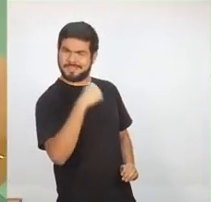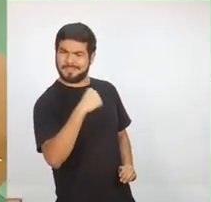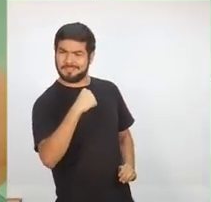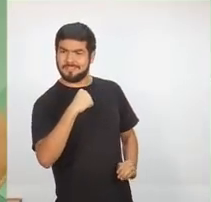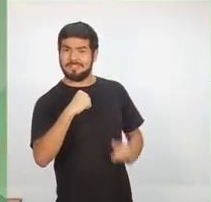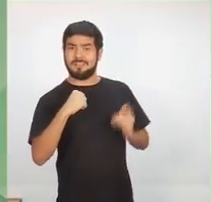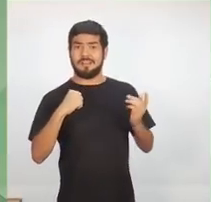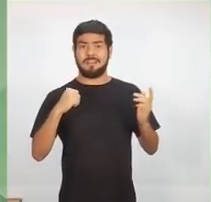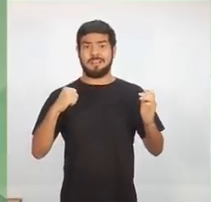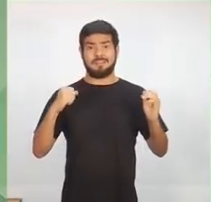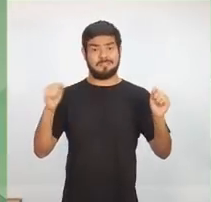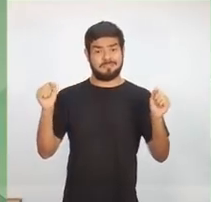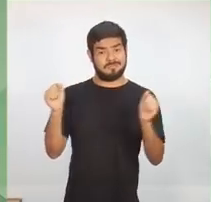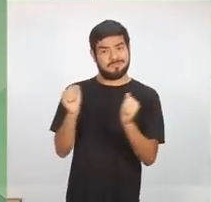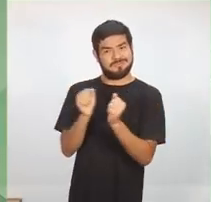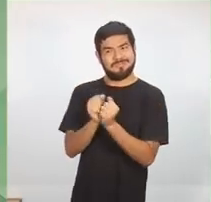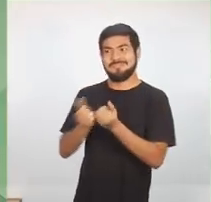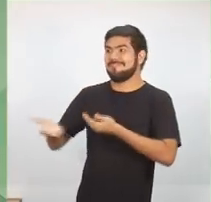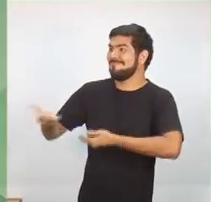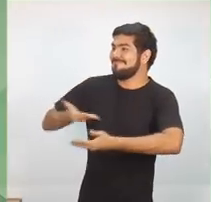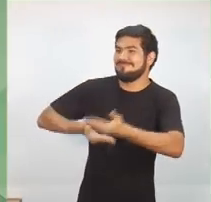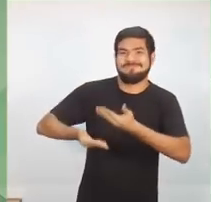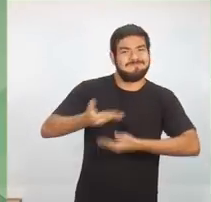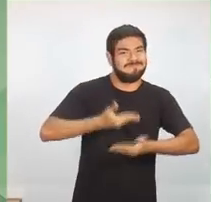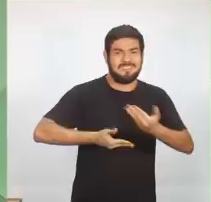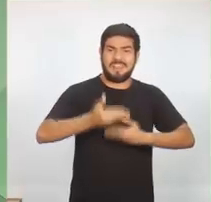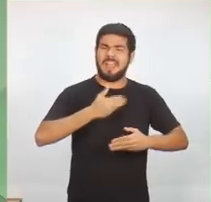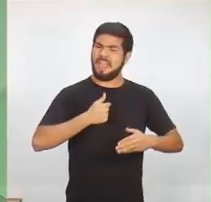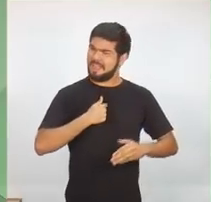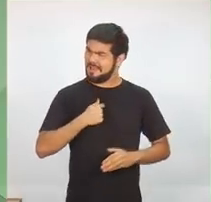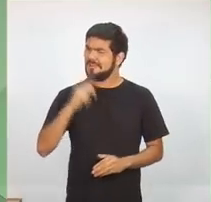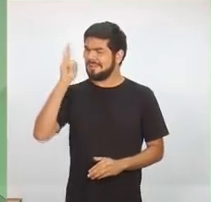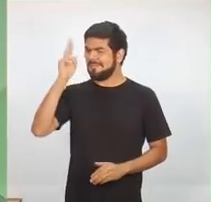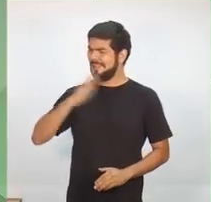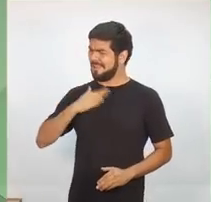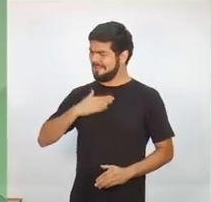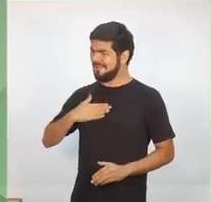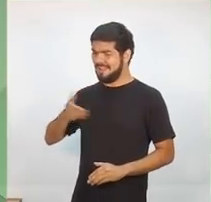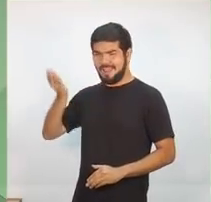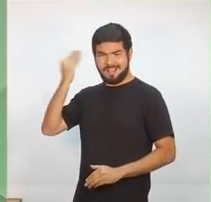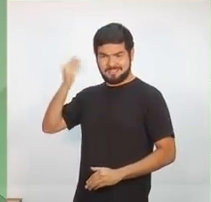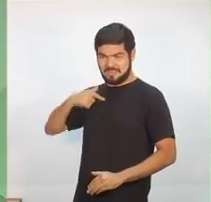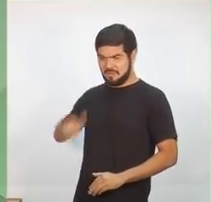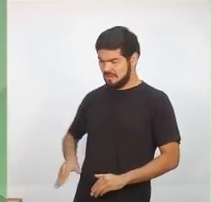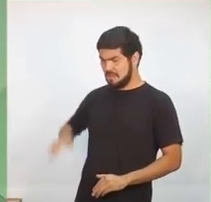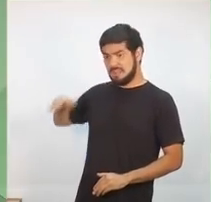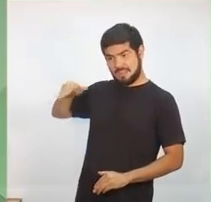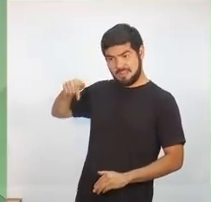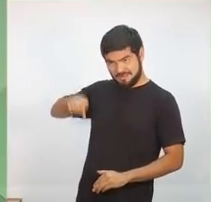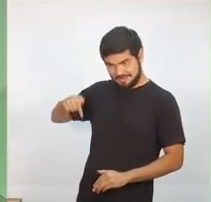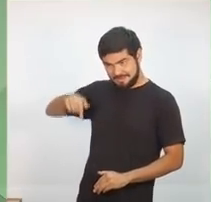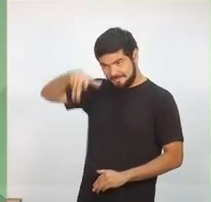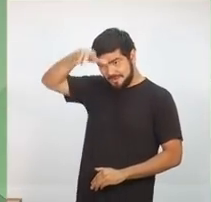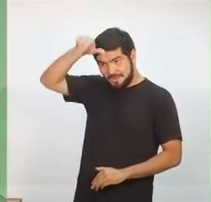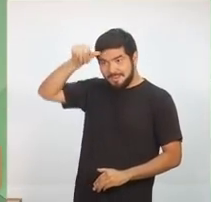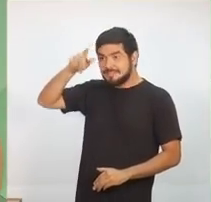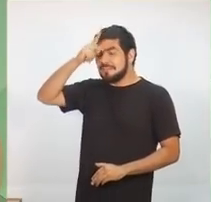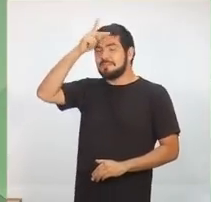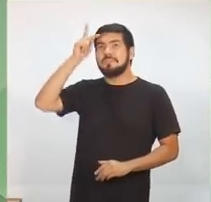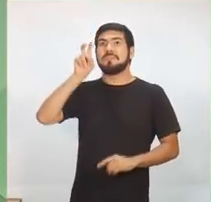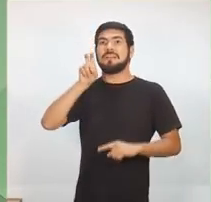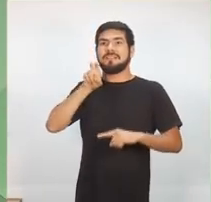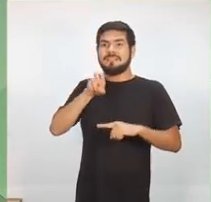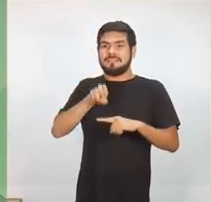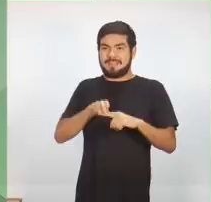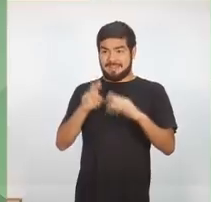a convivência mais harmônica da sociedade. Eu sou de uma época em que, na cidade de Manaus, quando eu era criança, as pessoas sentavam na